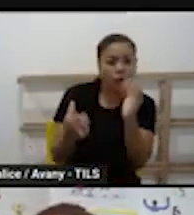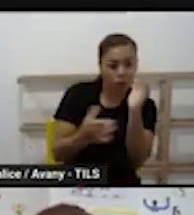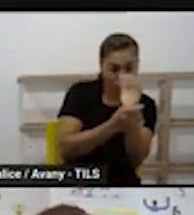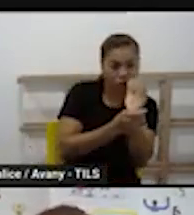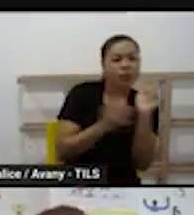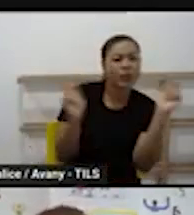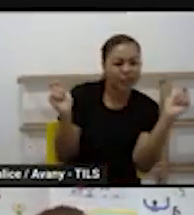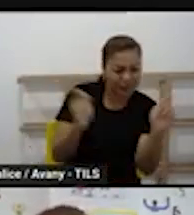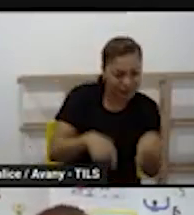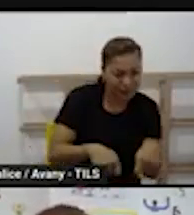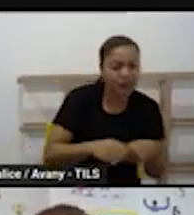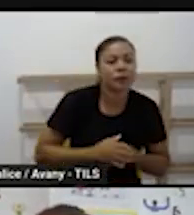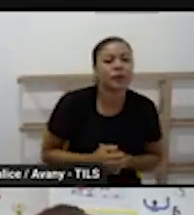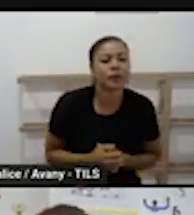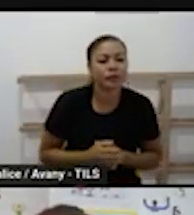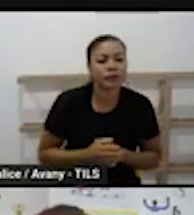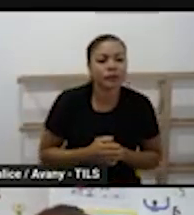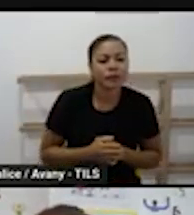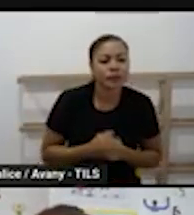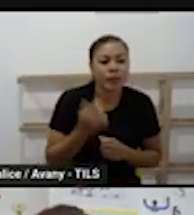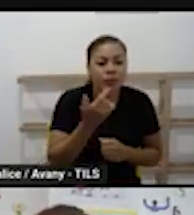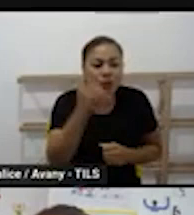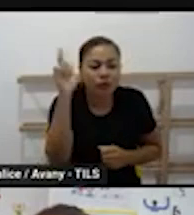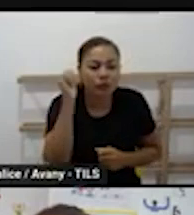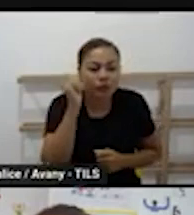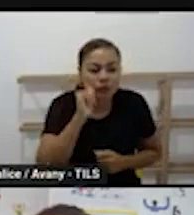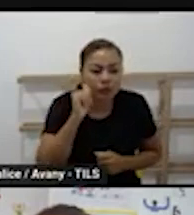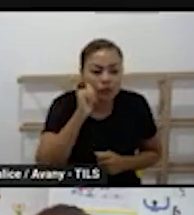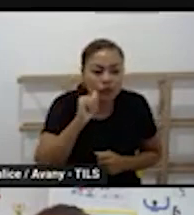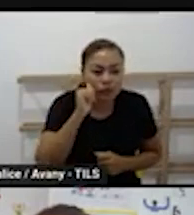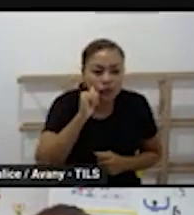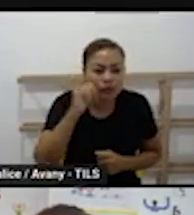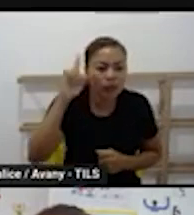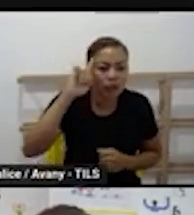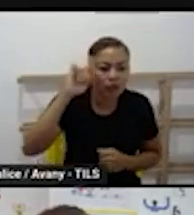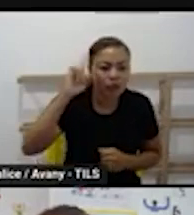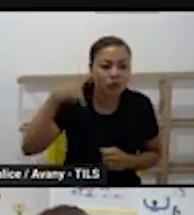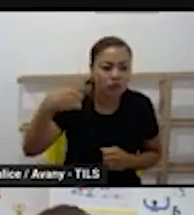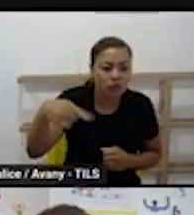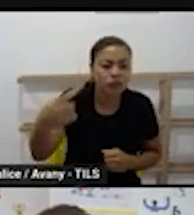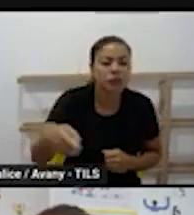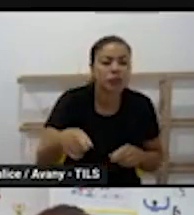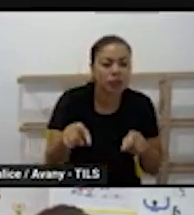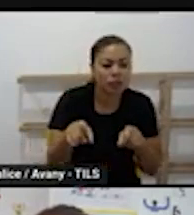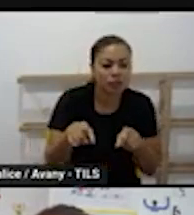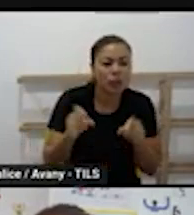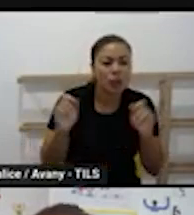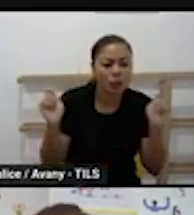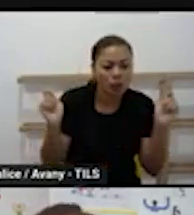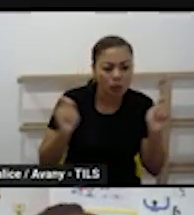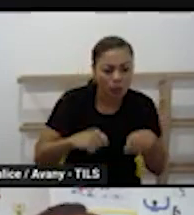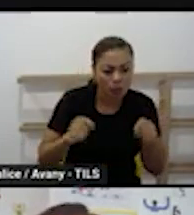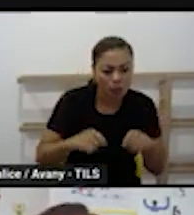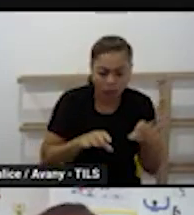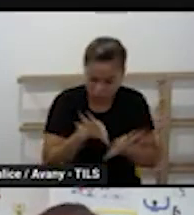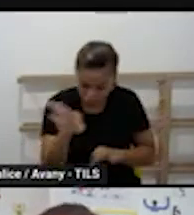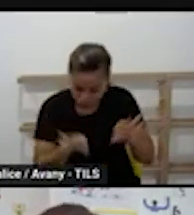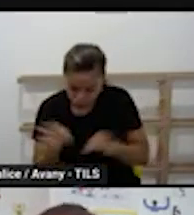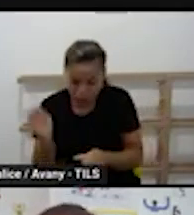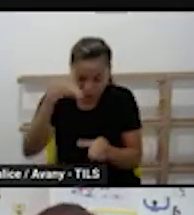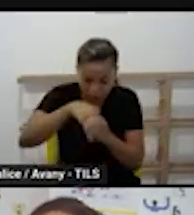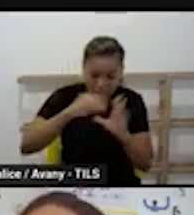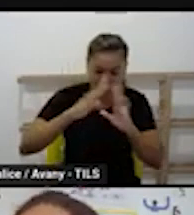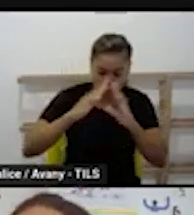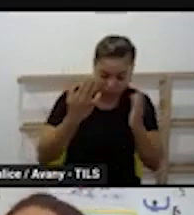mais? Neuma Cavalcante, a rotina propicia segurança, previsibilidade e organização interna.